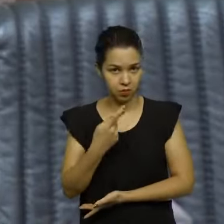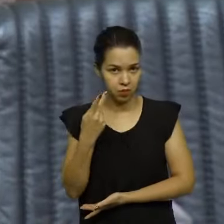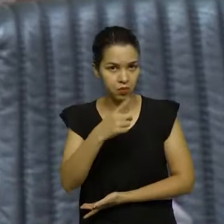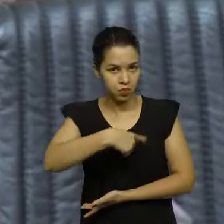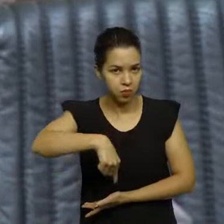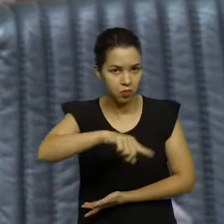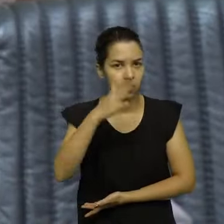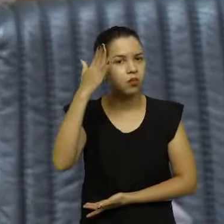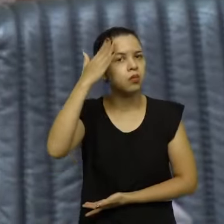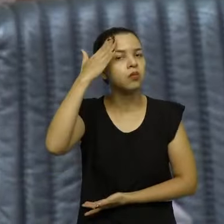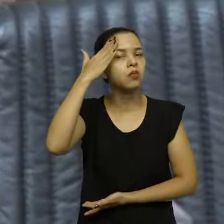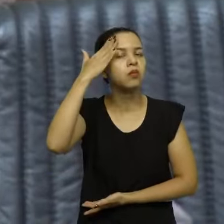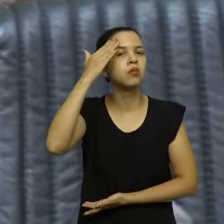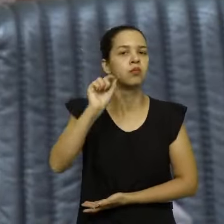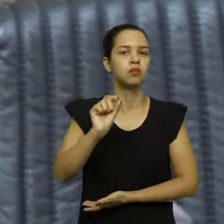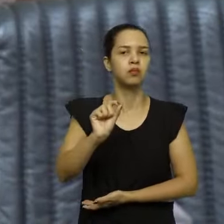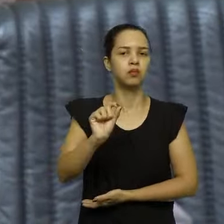Vermelho,